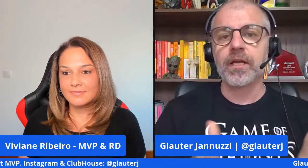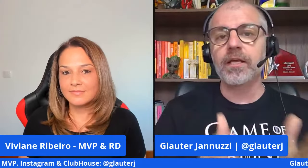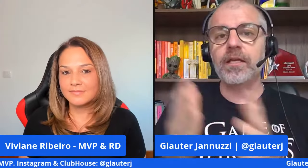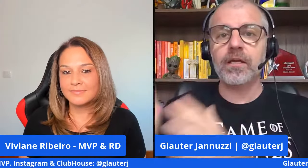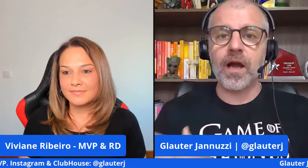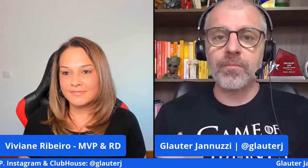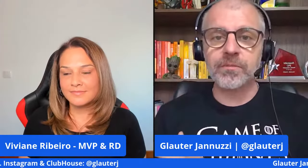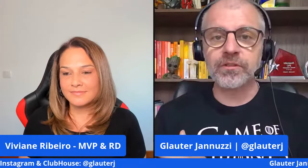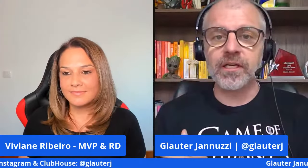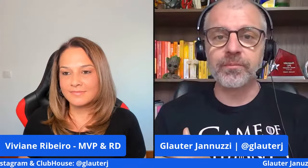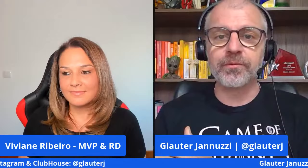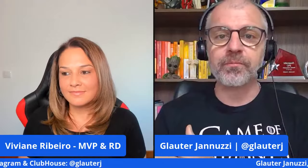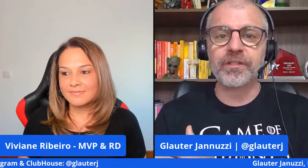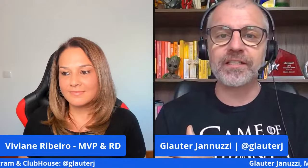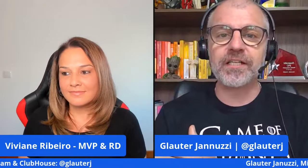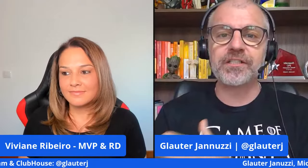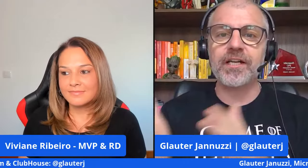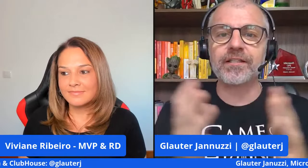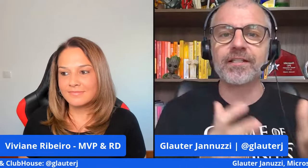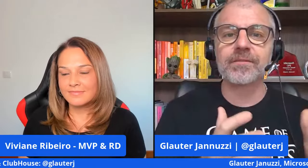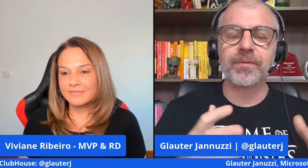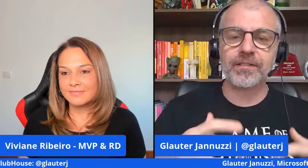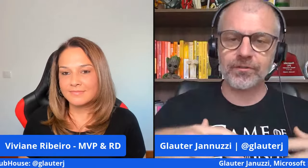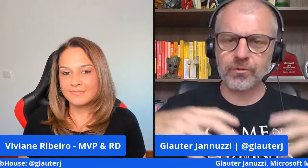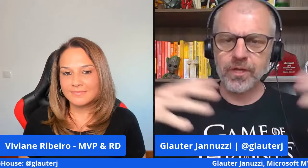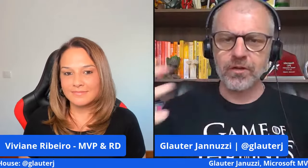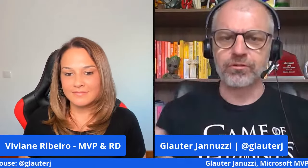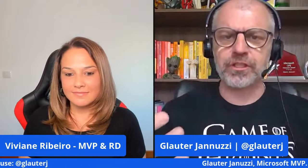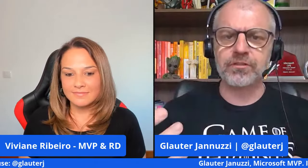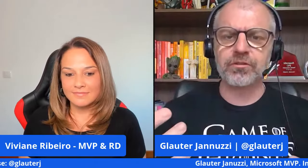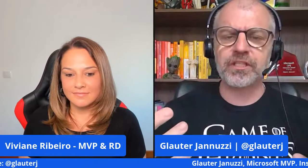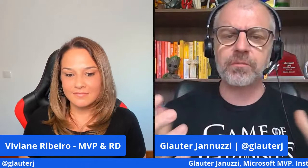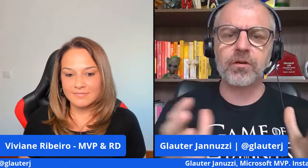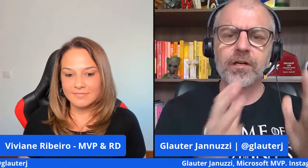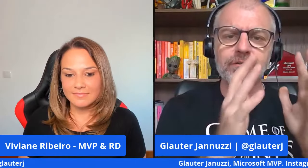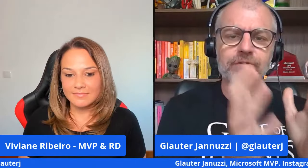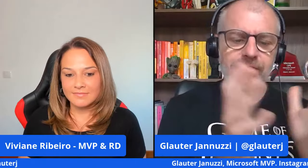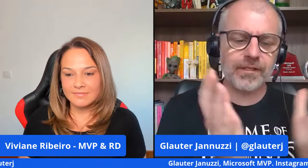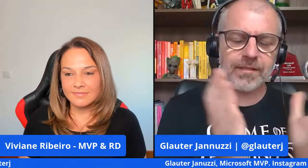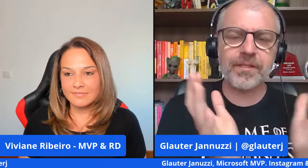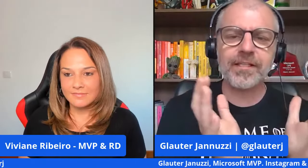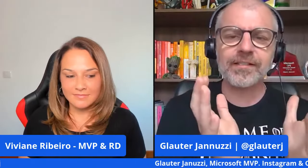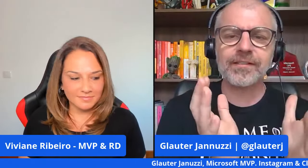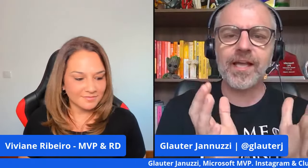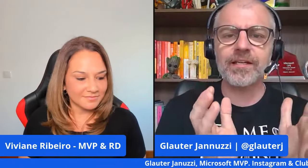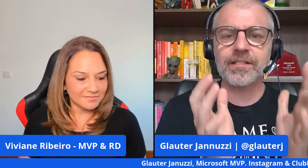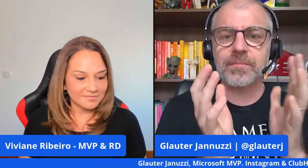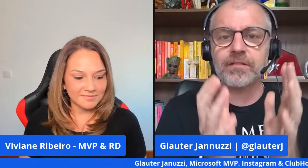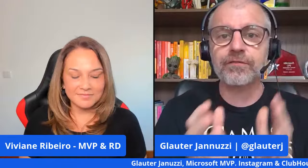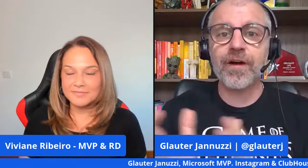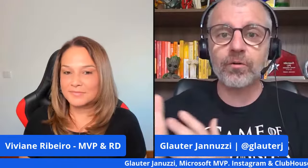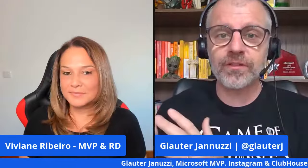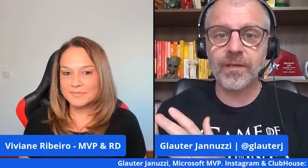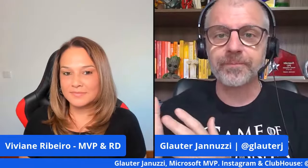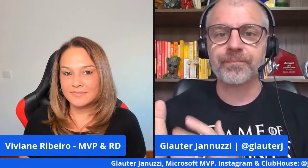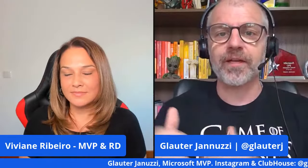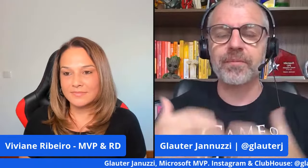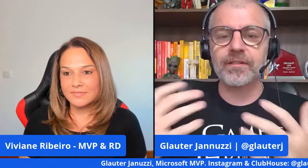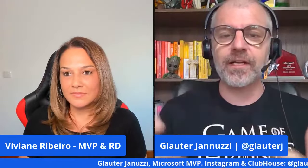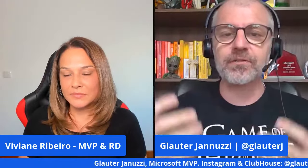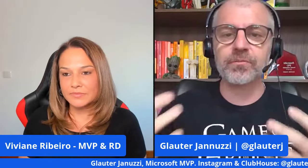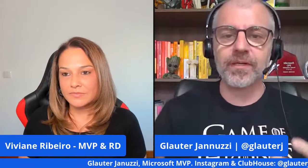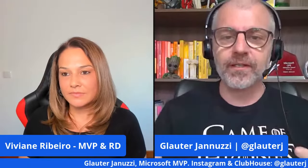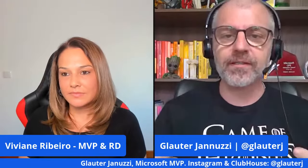aprendendo e ao mesmo tempo muita gente entra nas empresas ou utiliza o que tem de melhor das habilidades técnicas mas falta